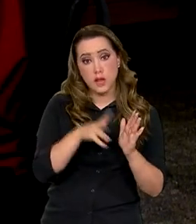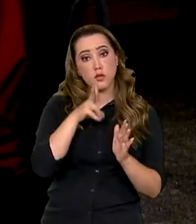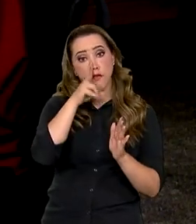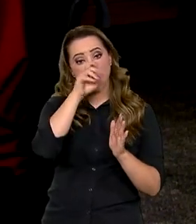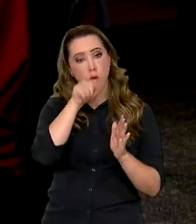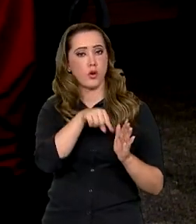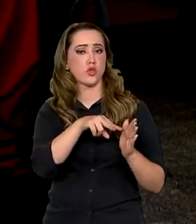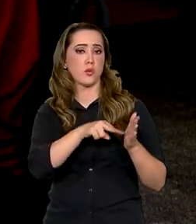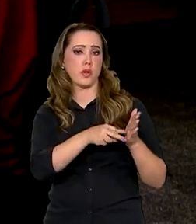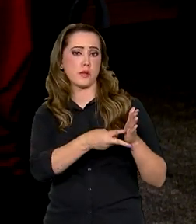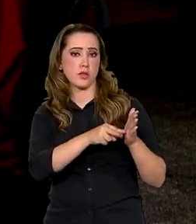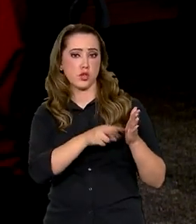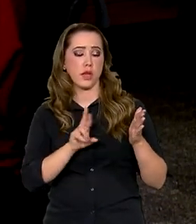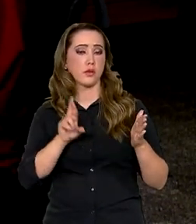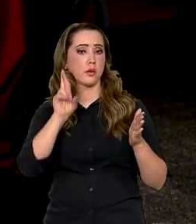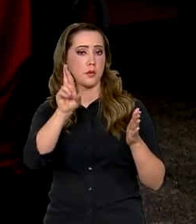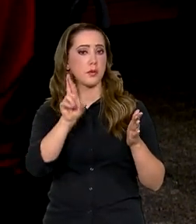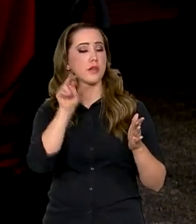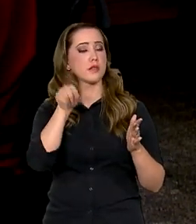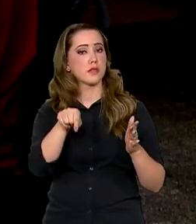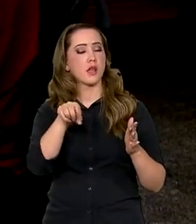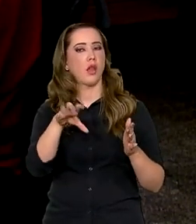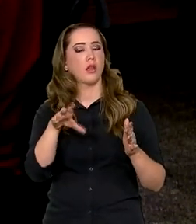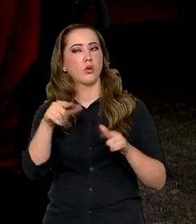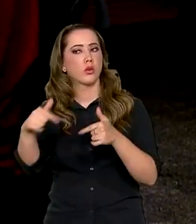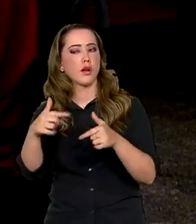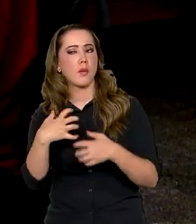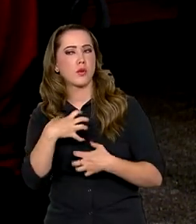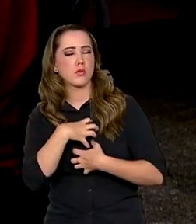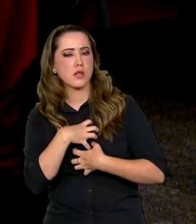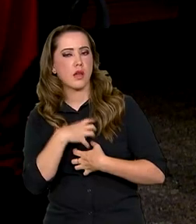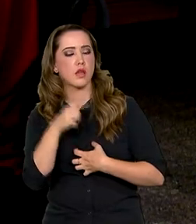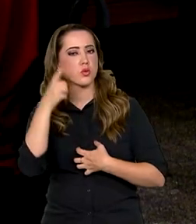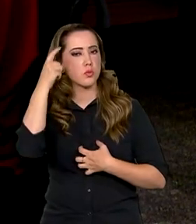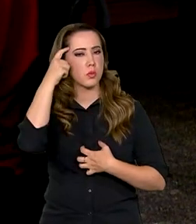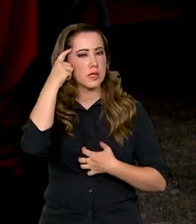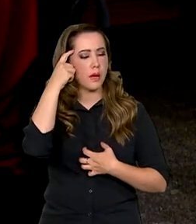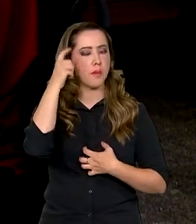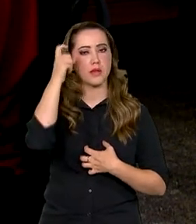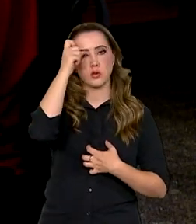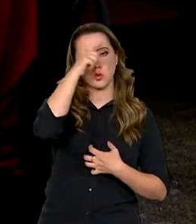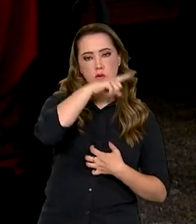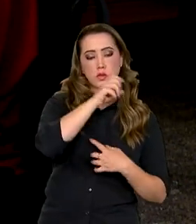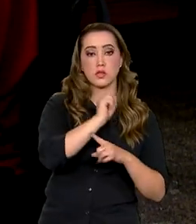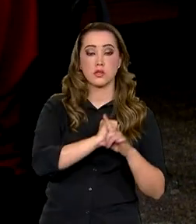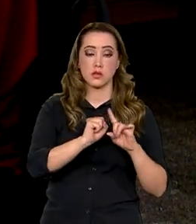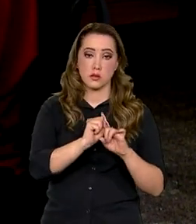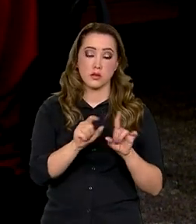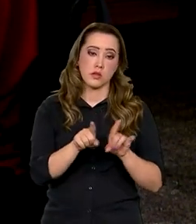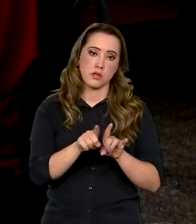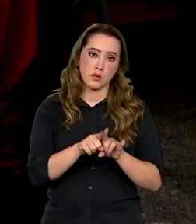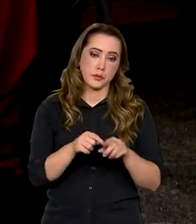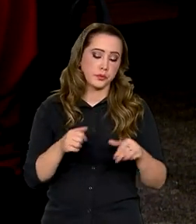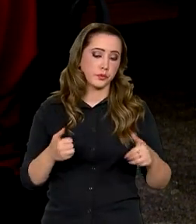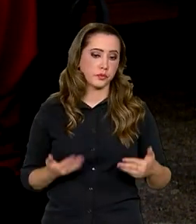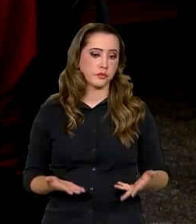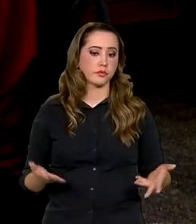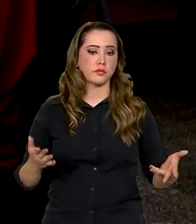o que a classe trabalhadora está sentindo, o pensamento, as dificuldades da sociedade como um todo, enfim.